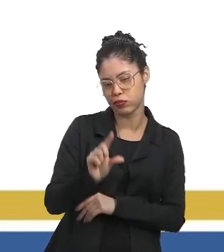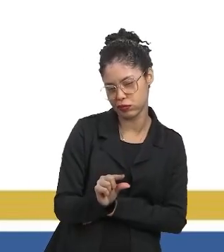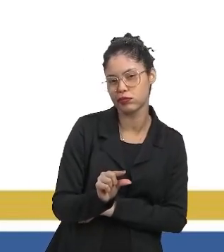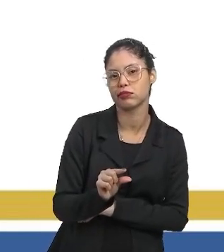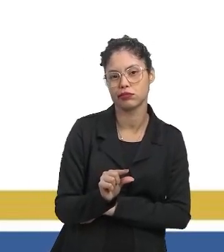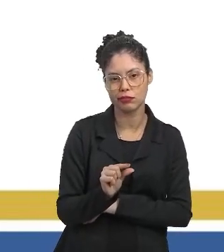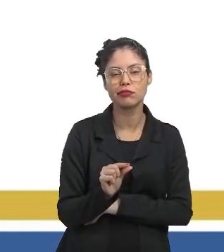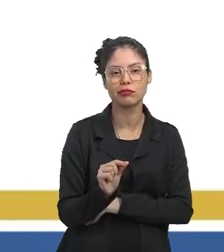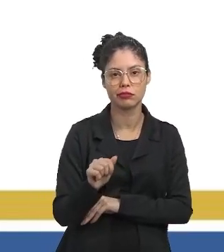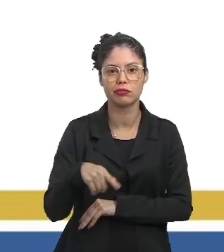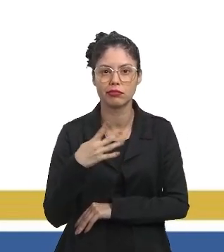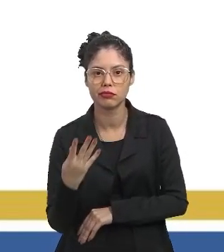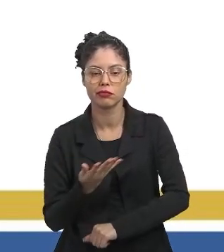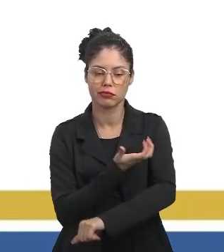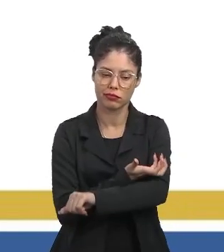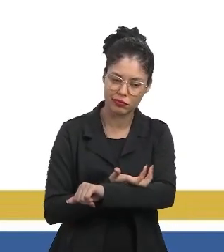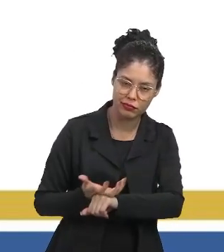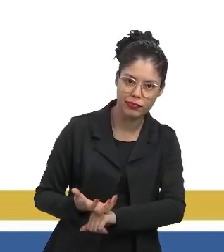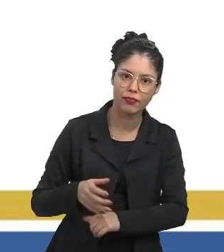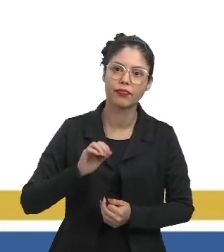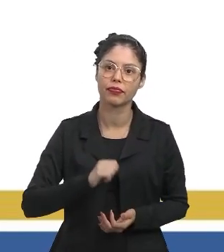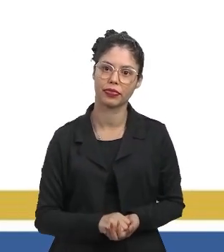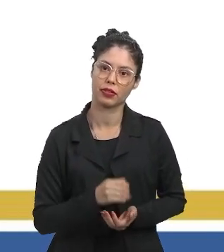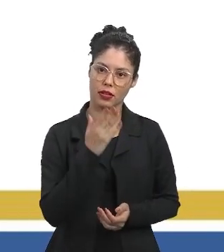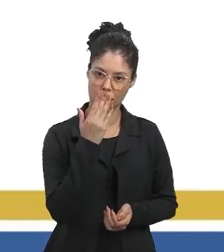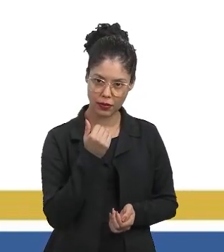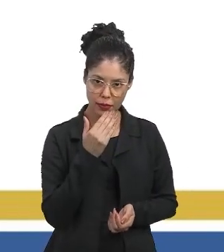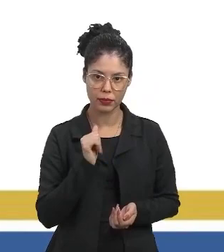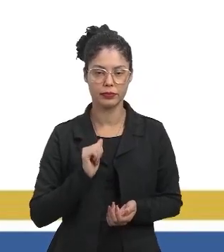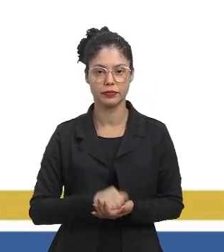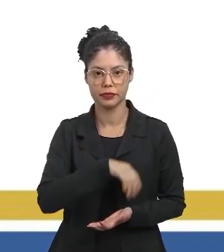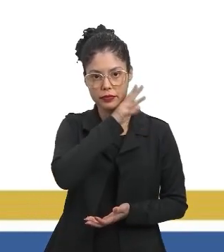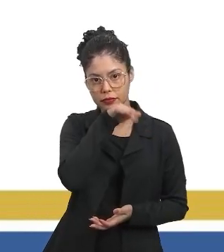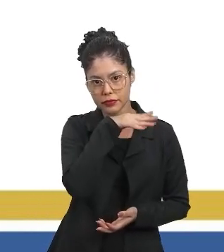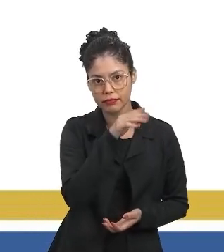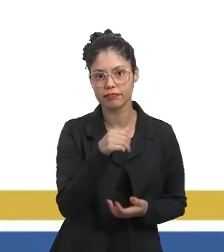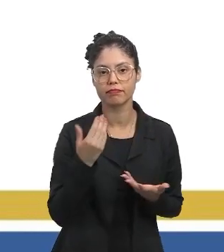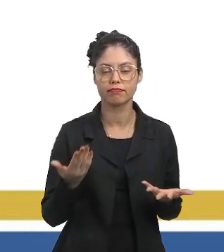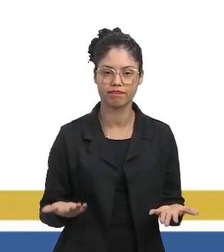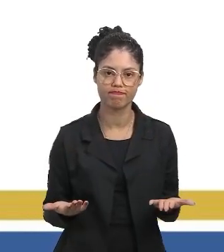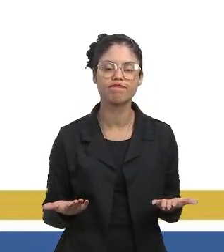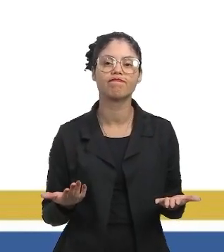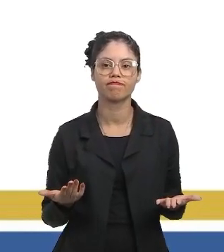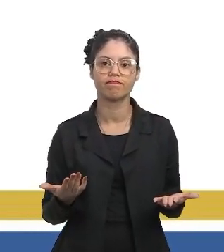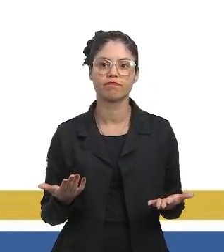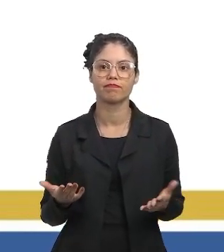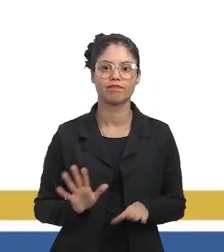na quantidade de vegetais disponíveis, as fontes de alimentação de animais herbívoros ficarão escassas,